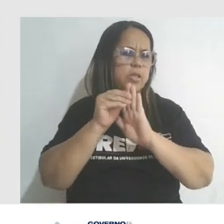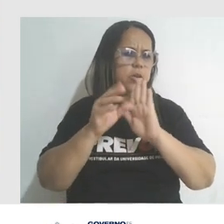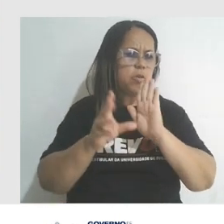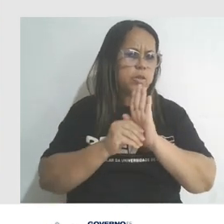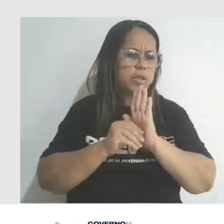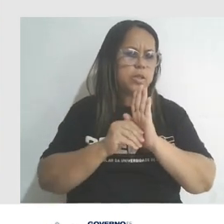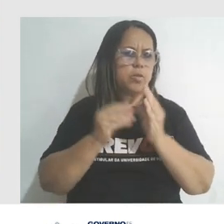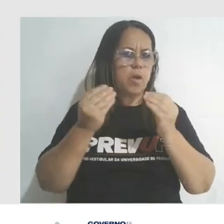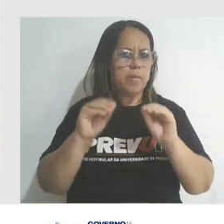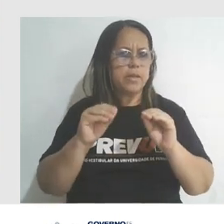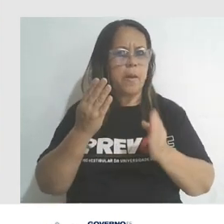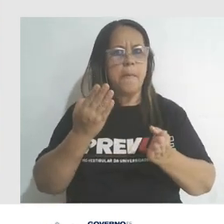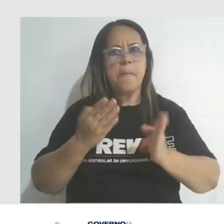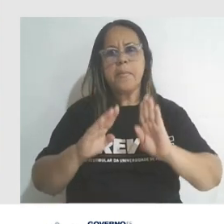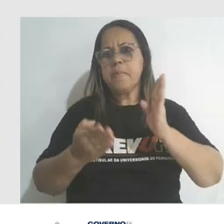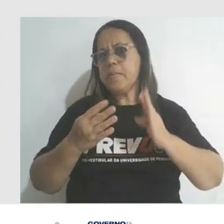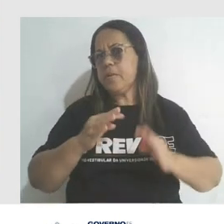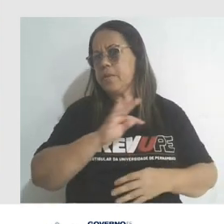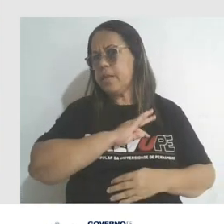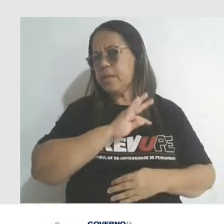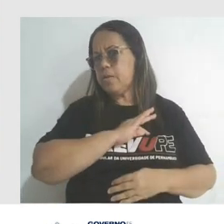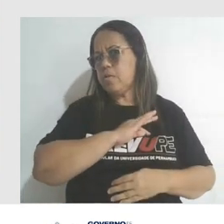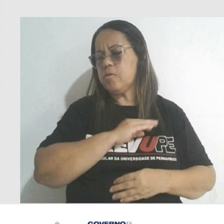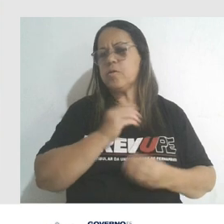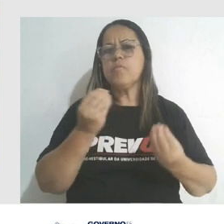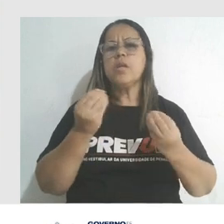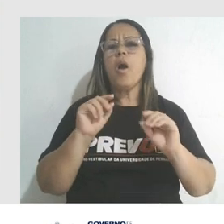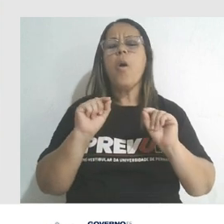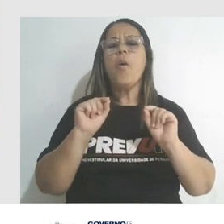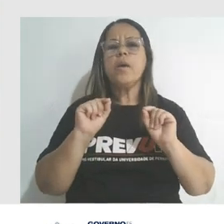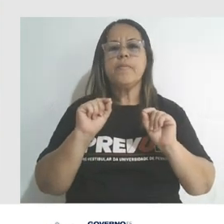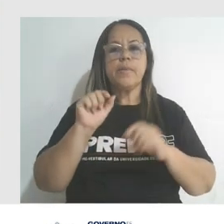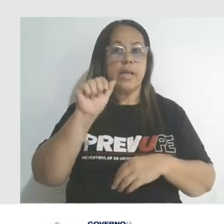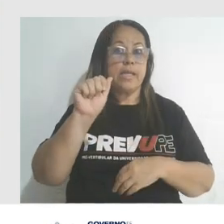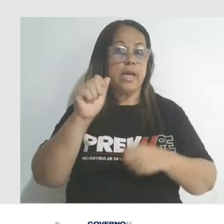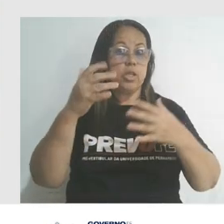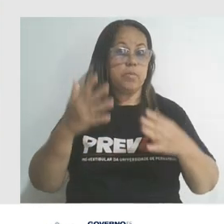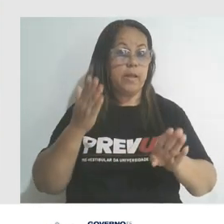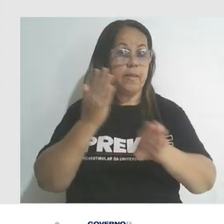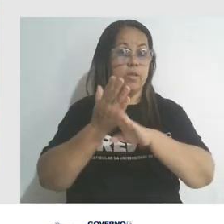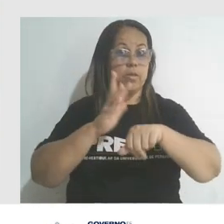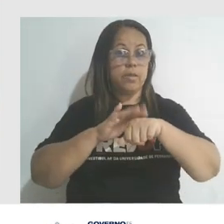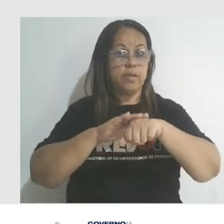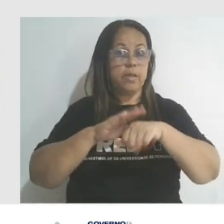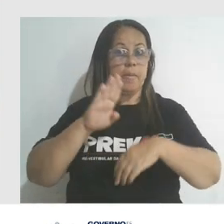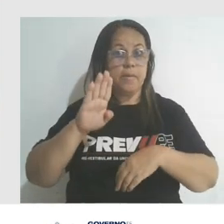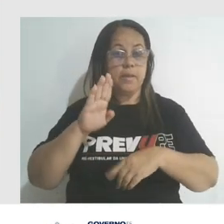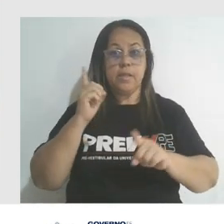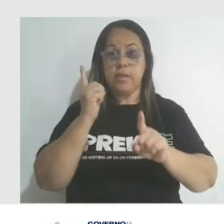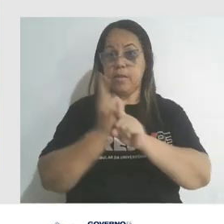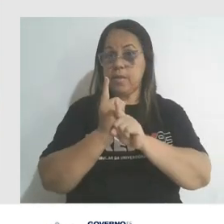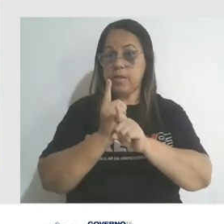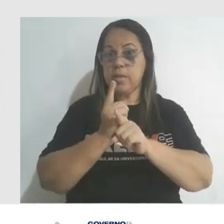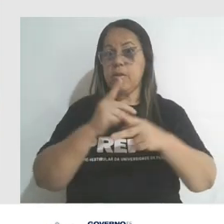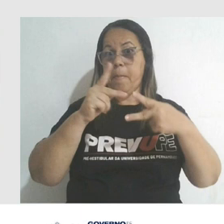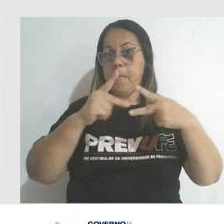biotecnológica dessa técnica evolveria o quê? Então, pessoal, na letra A diz, diagnóstico de doenças, letra B, identificação de